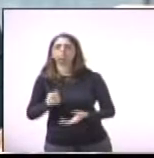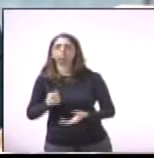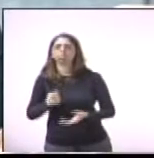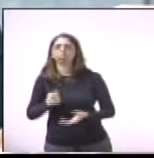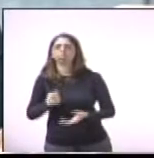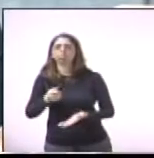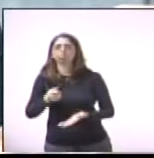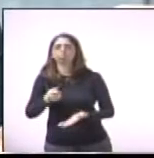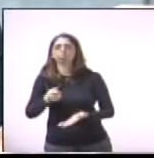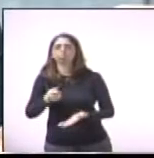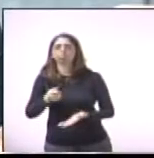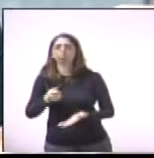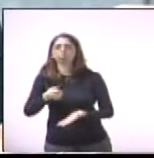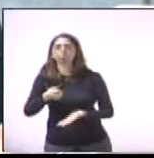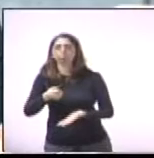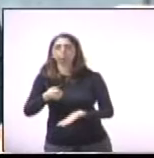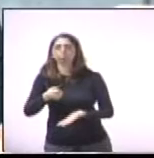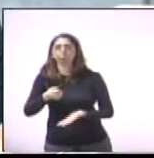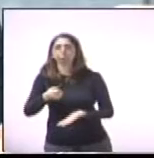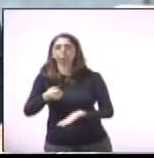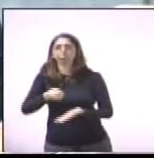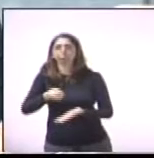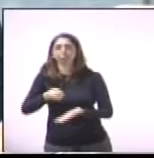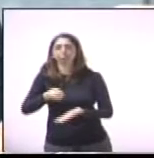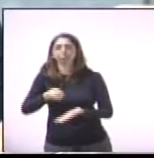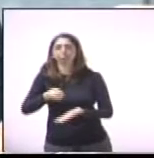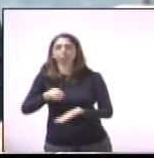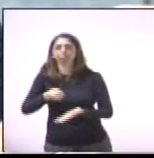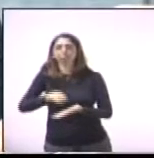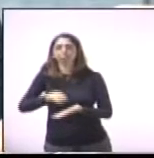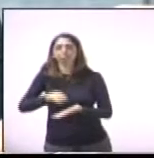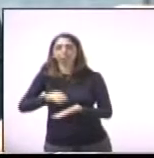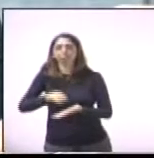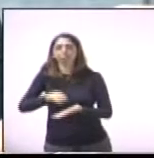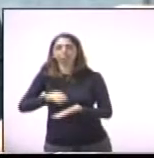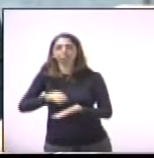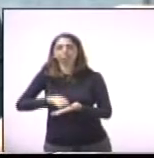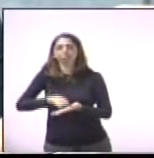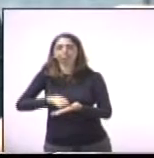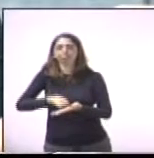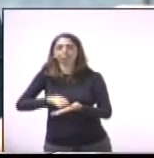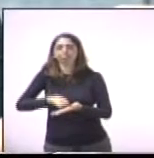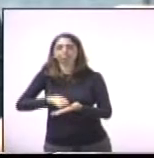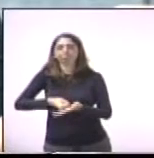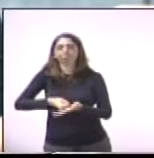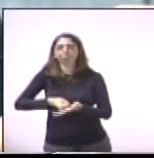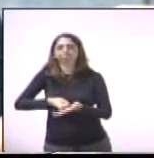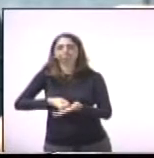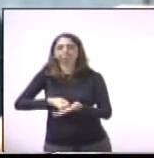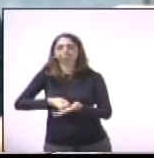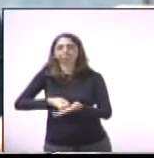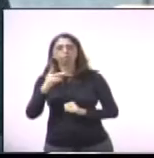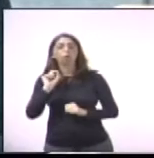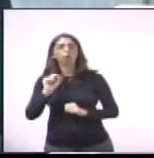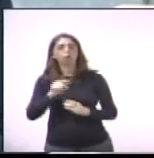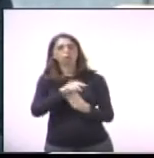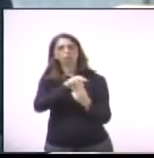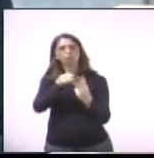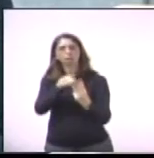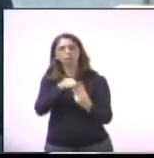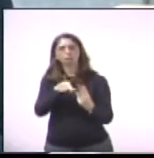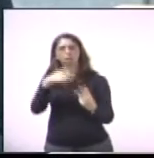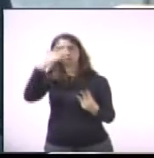afirmar que a orientação da instituição é venda, mas eu posso afirmar que as três pessoas que me procuraram